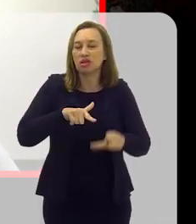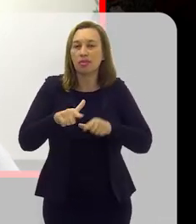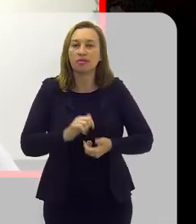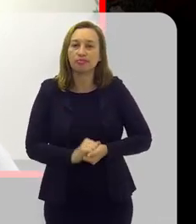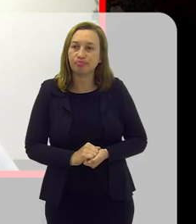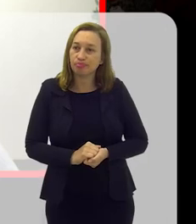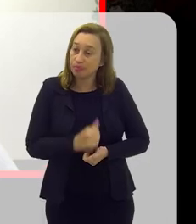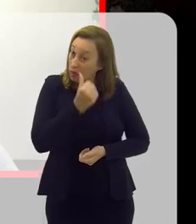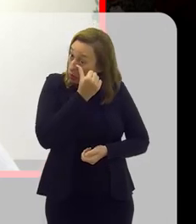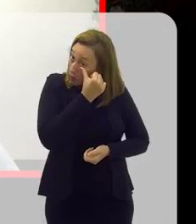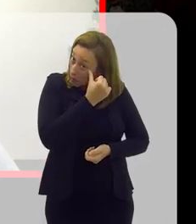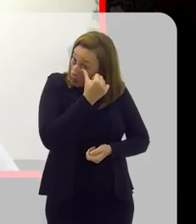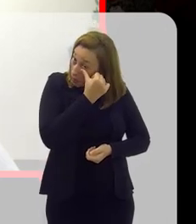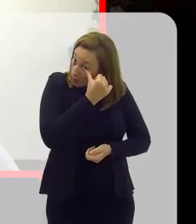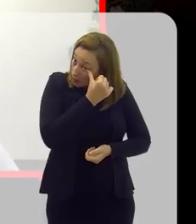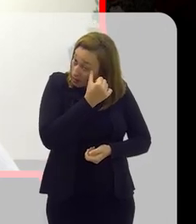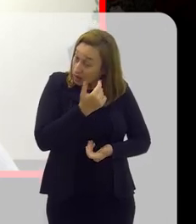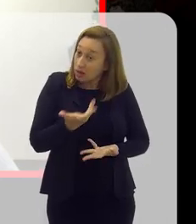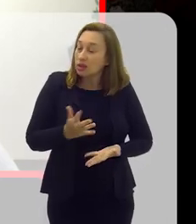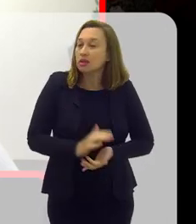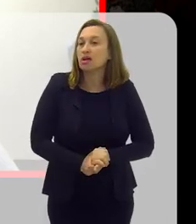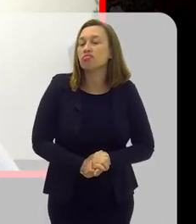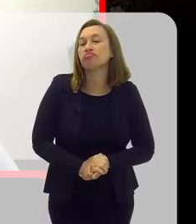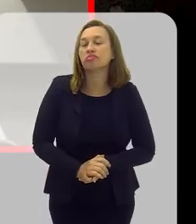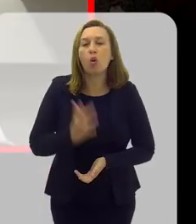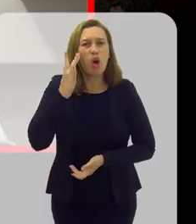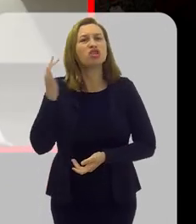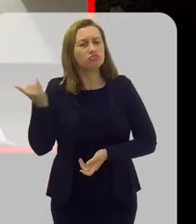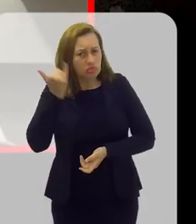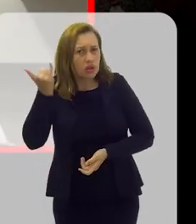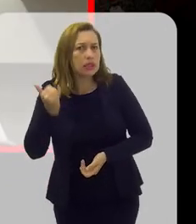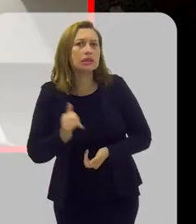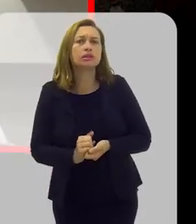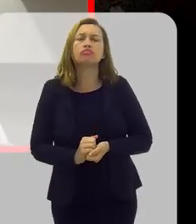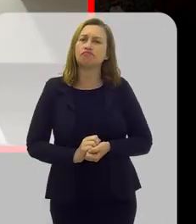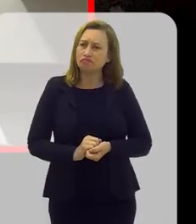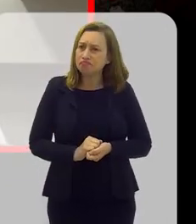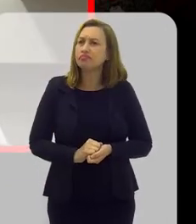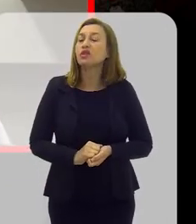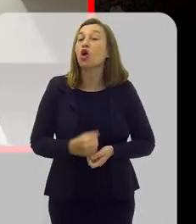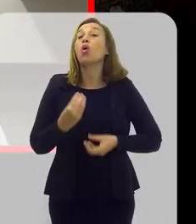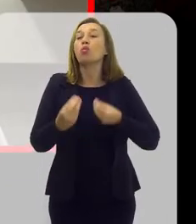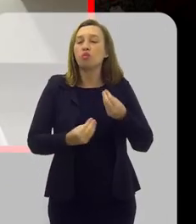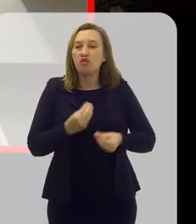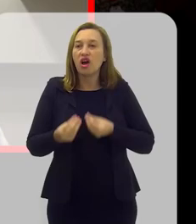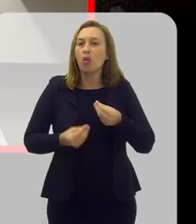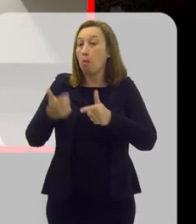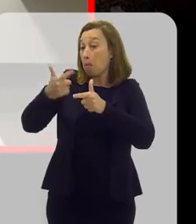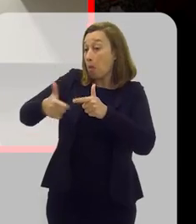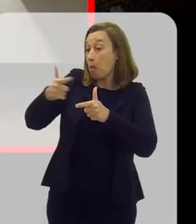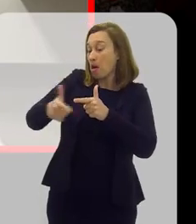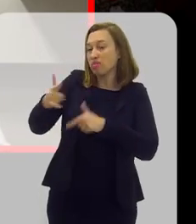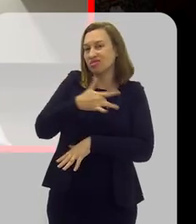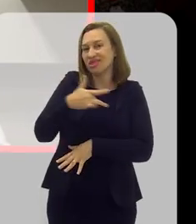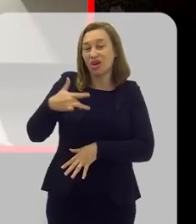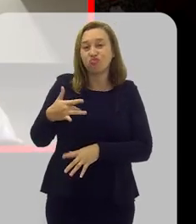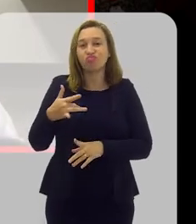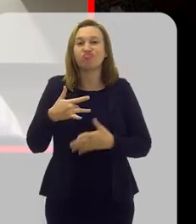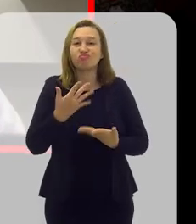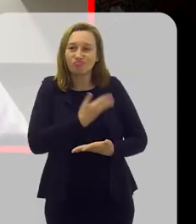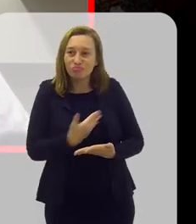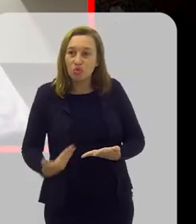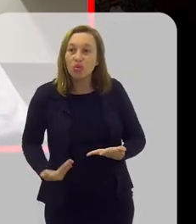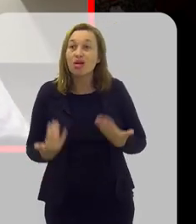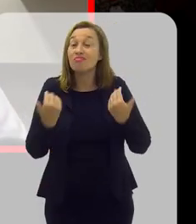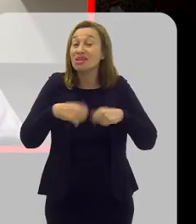trabalho? É, acho que é extremamente importante, porque como a gente está falando de um problema de saúde pública,